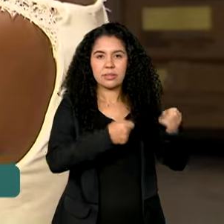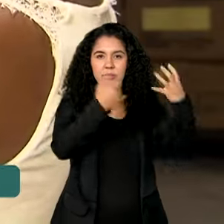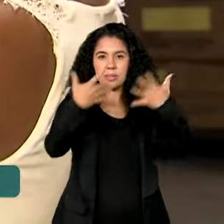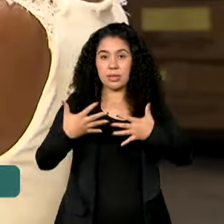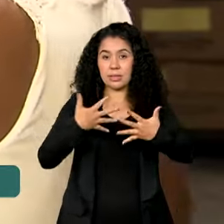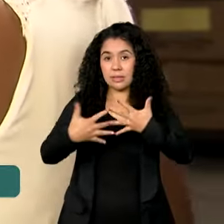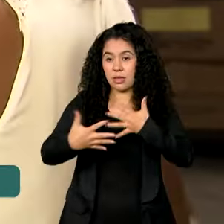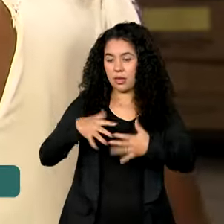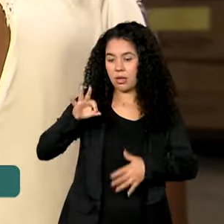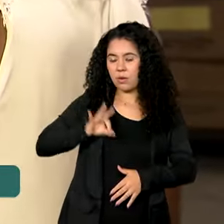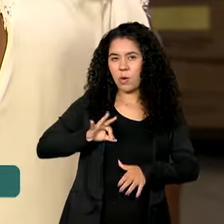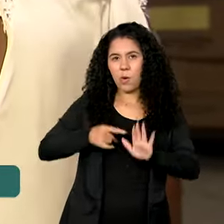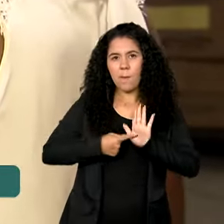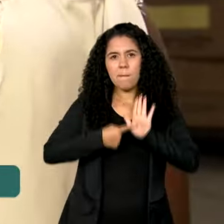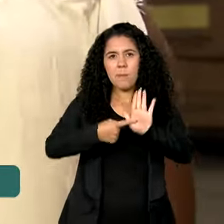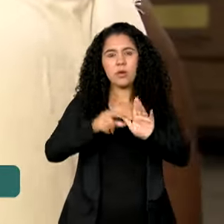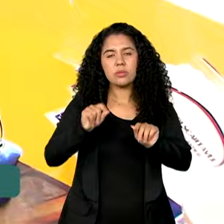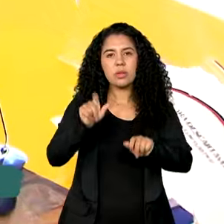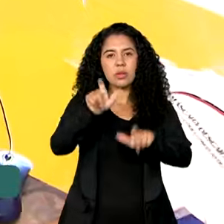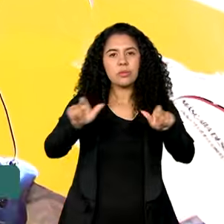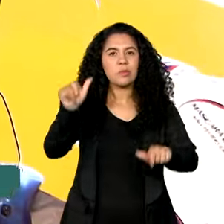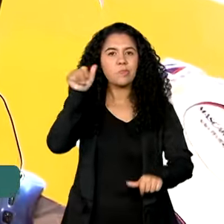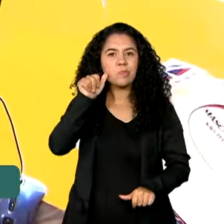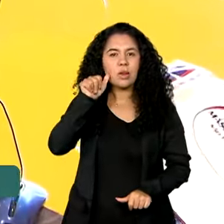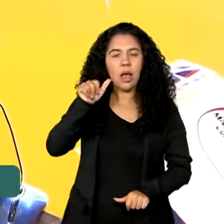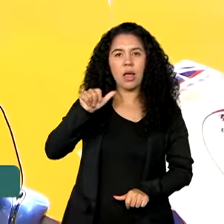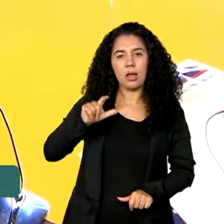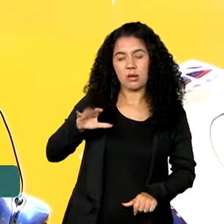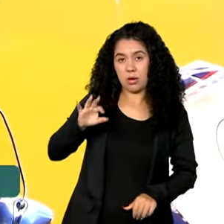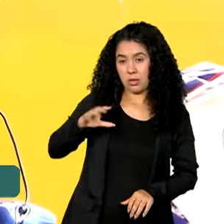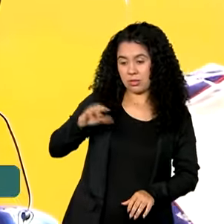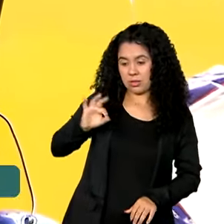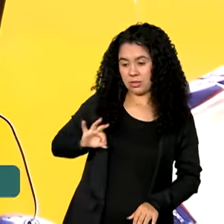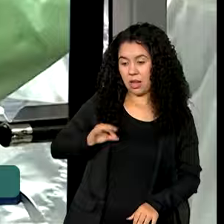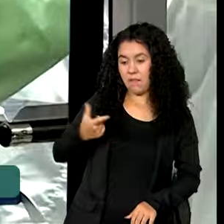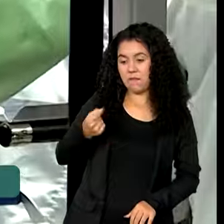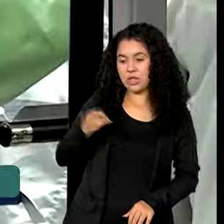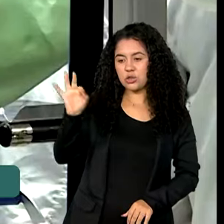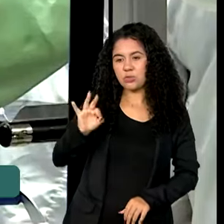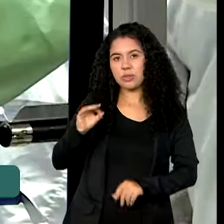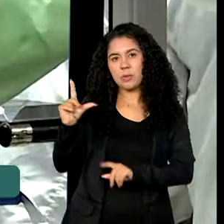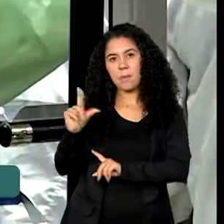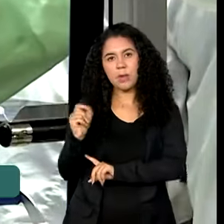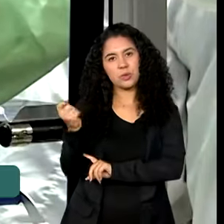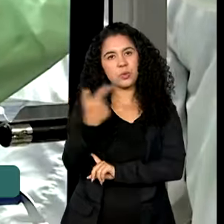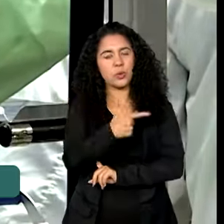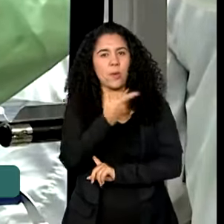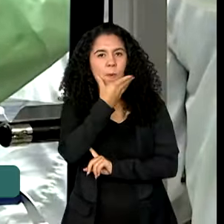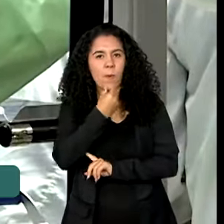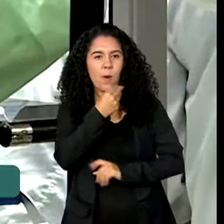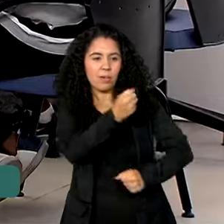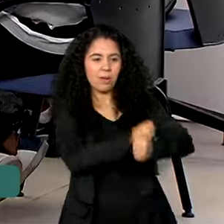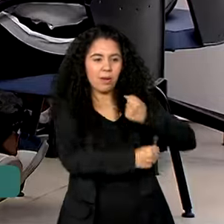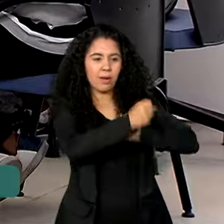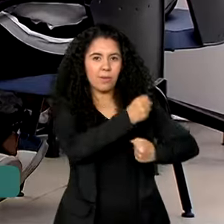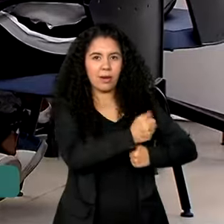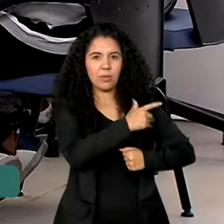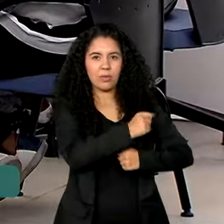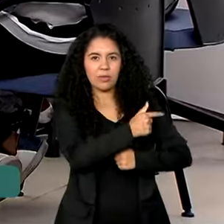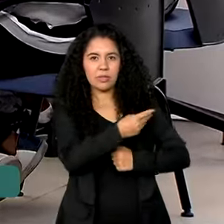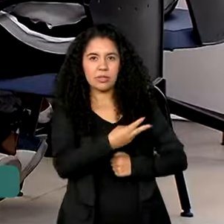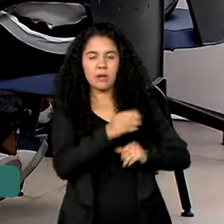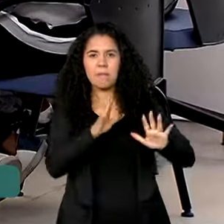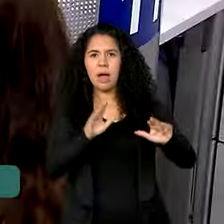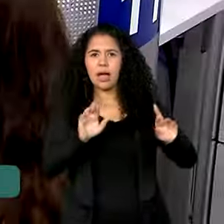apontou que as mulheres receberam, em média, 20% a menos do que os homens no ano passado. A diferença